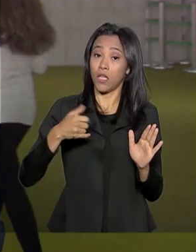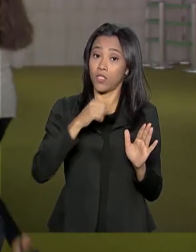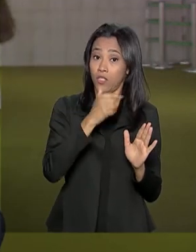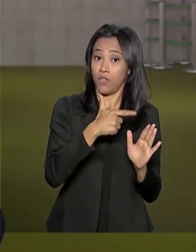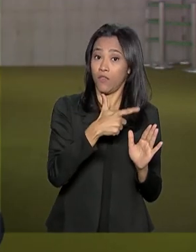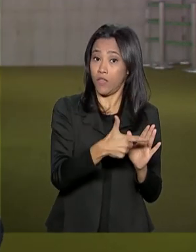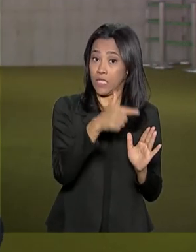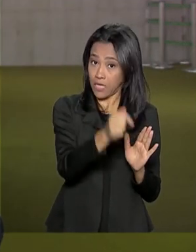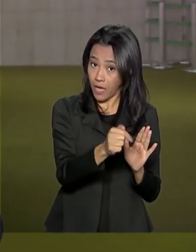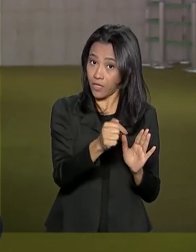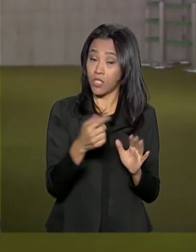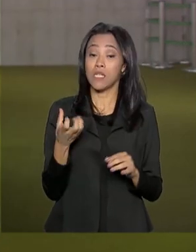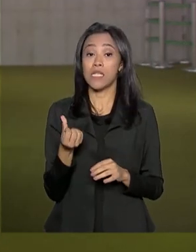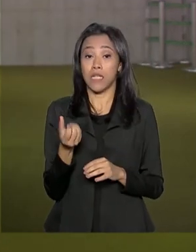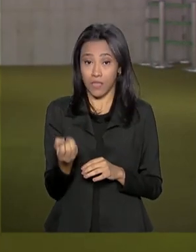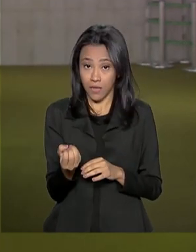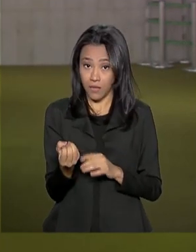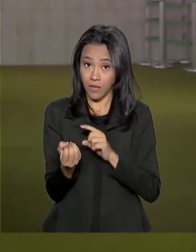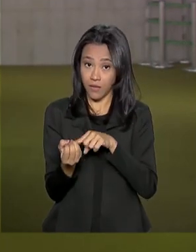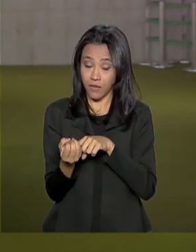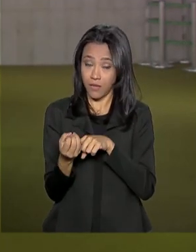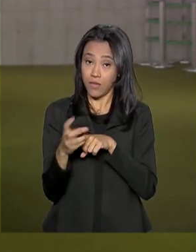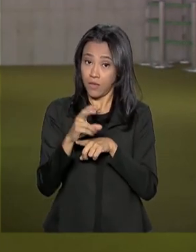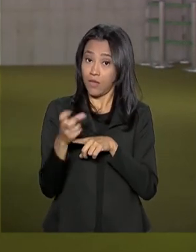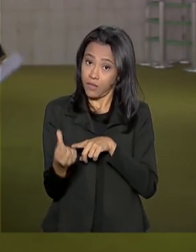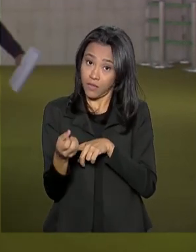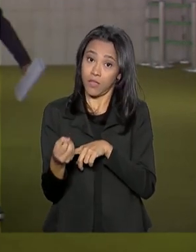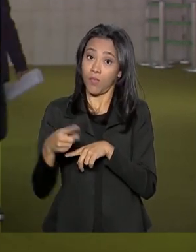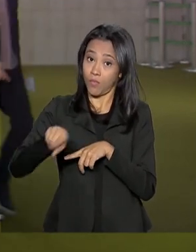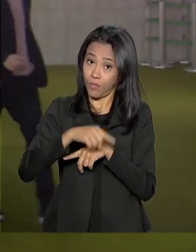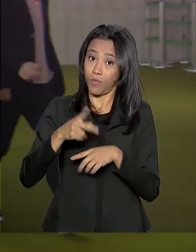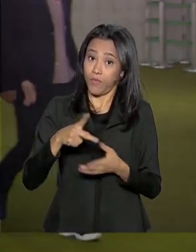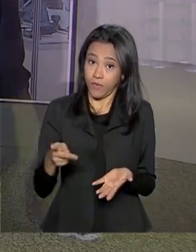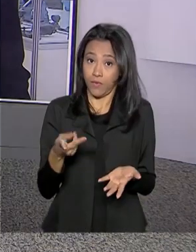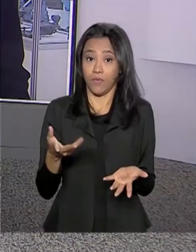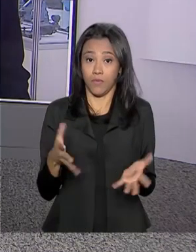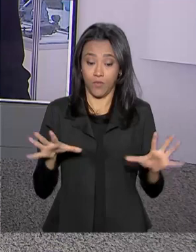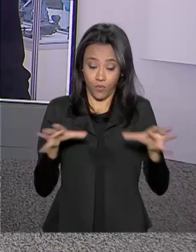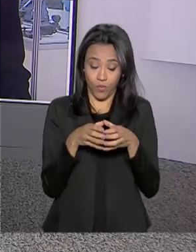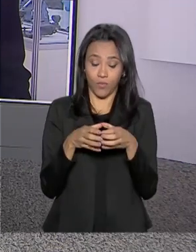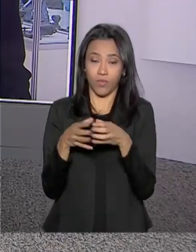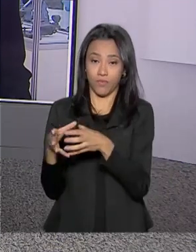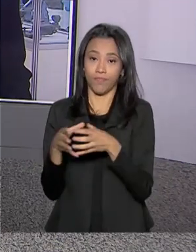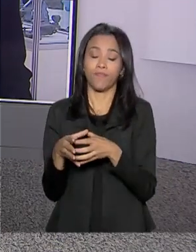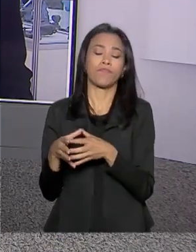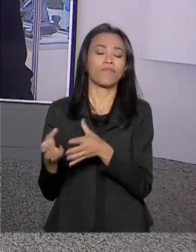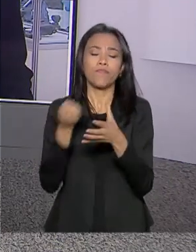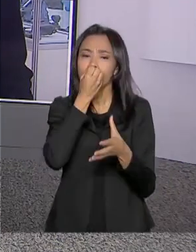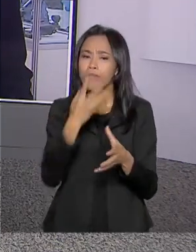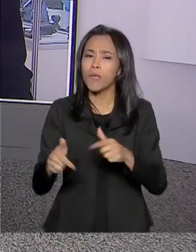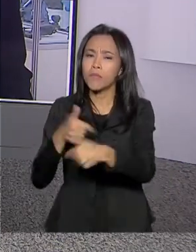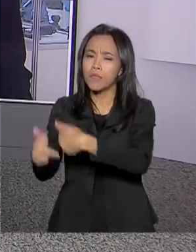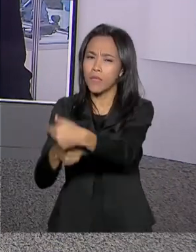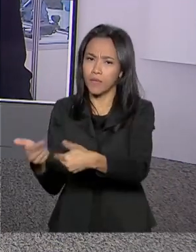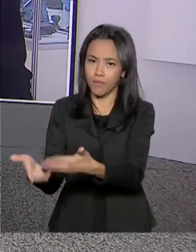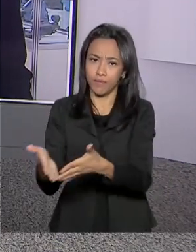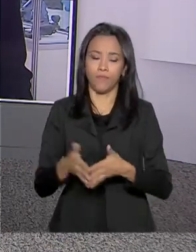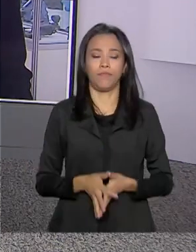professoras e 60 para os professores. Mara, voltamos com você. Obrigada, Glauco. Bom trabalho por aí.